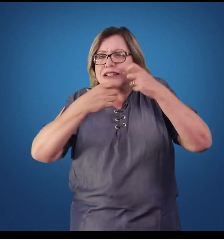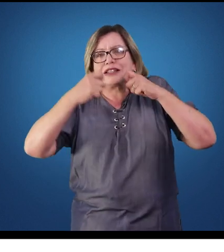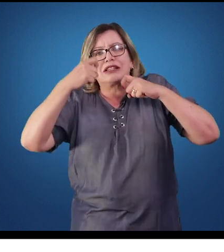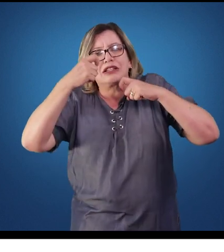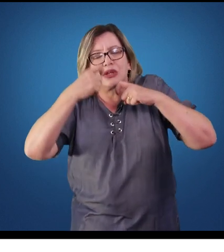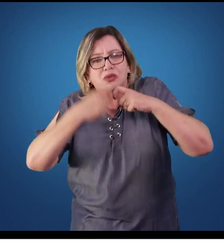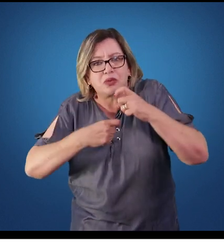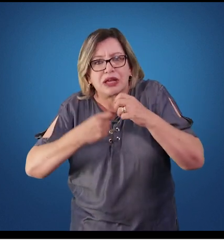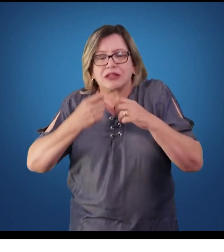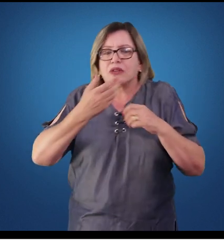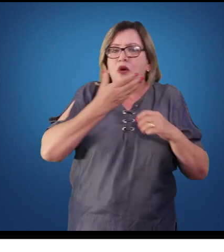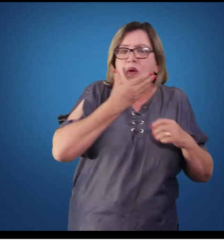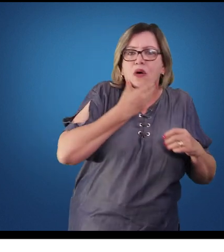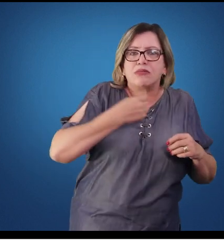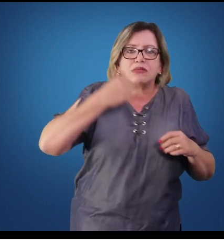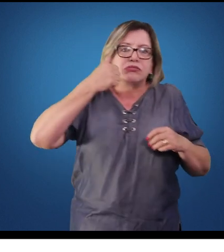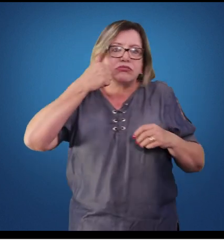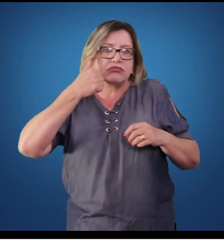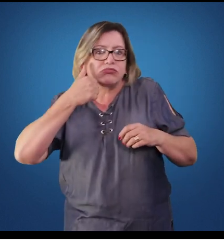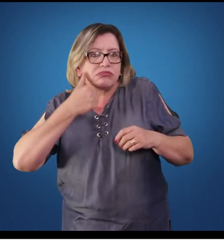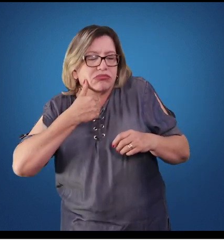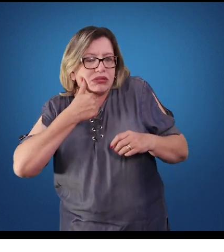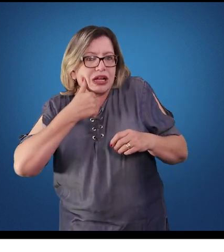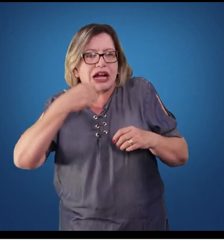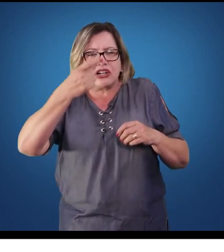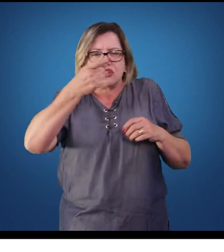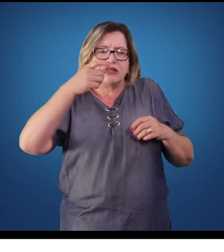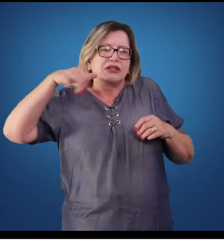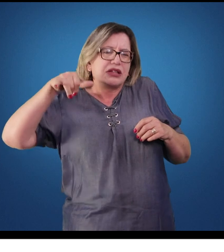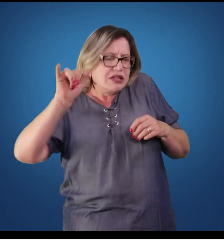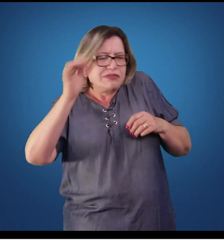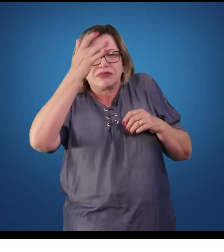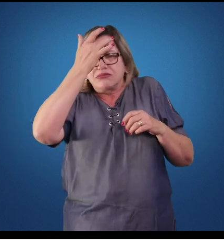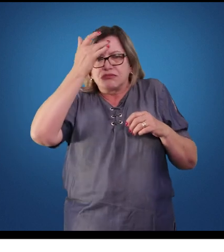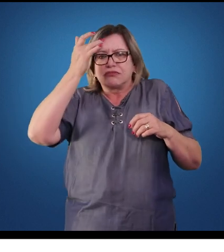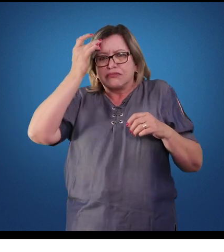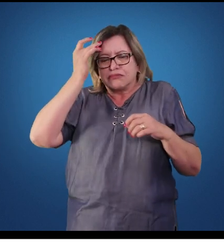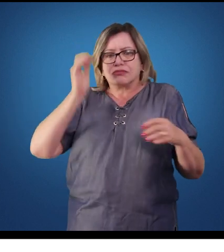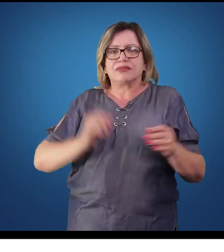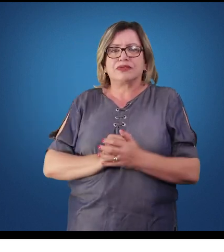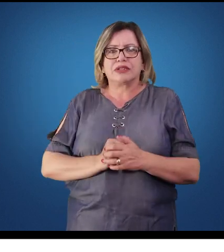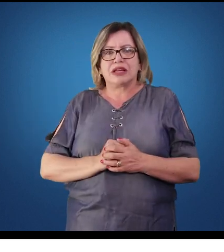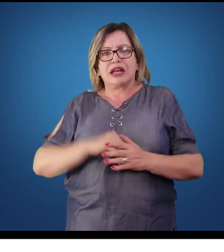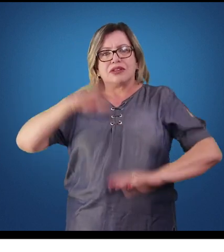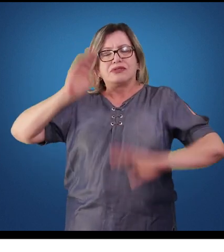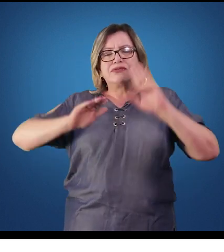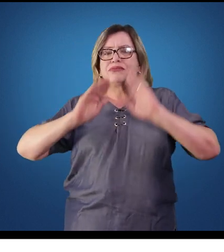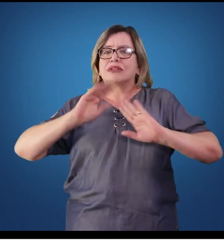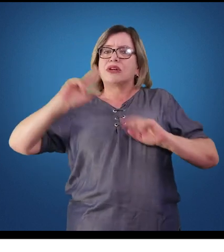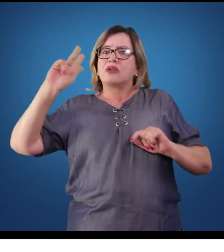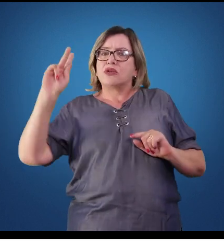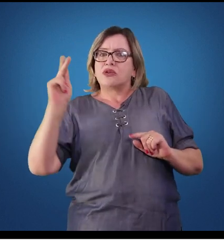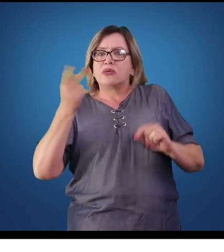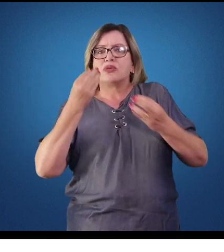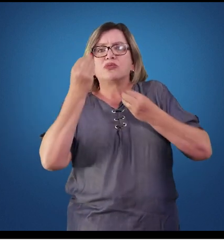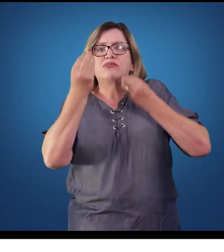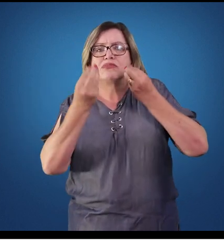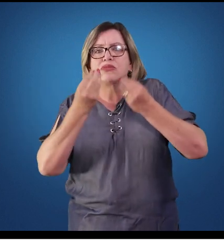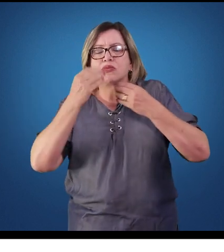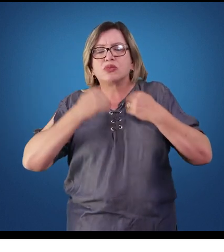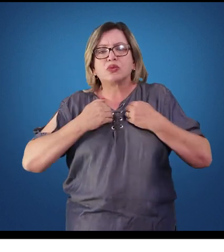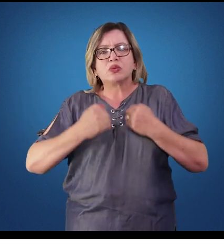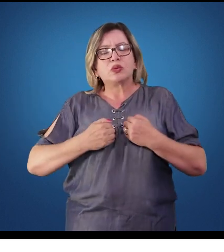entre masculino e feminino no organismo. De uma certa maneira, os hormônios atuam de duas formas,